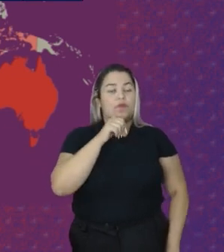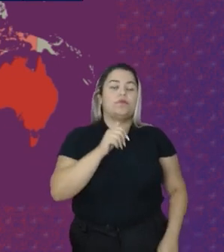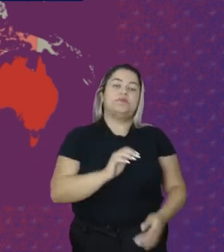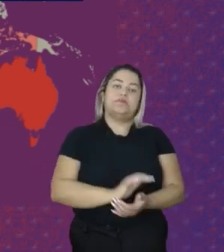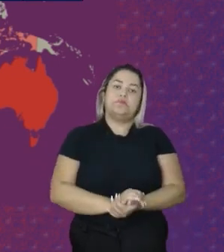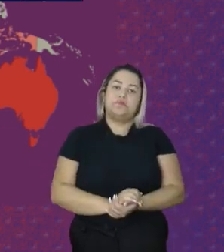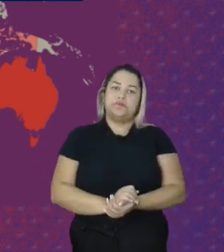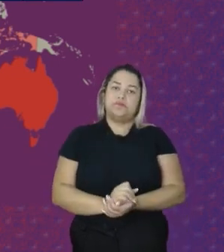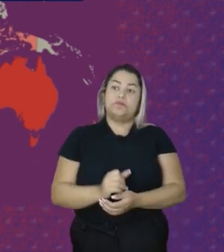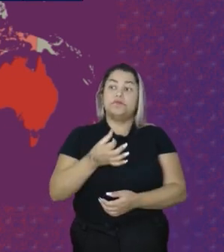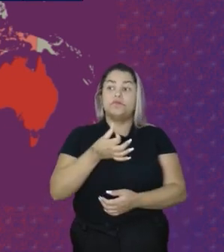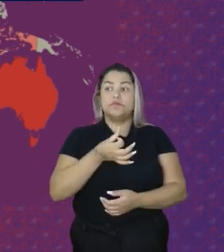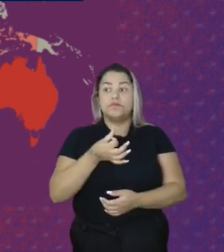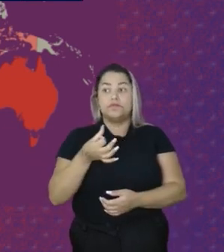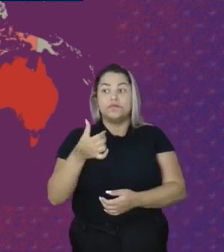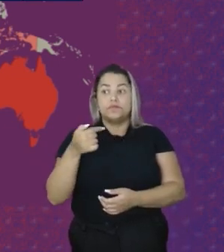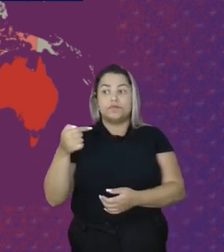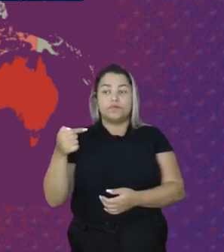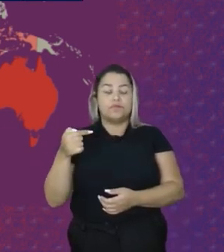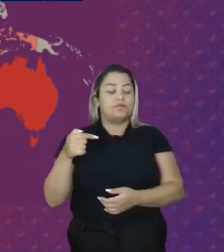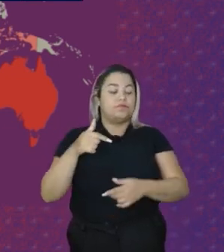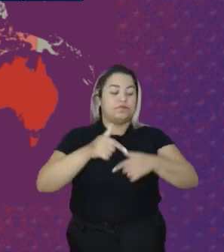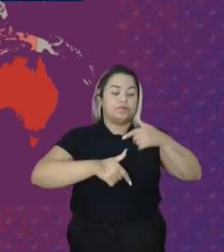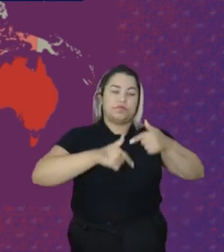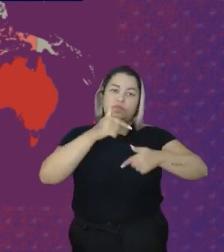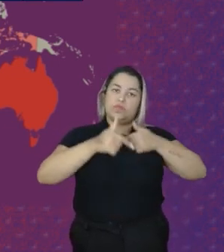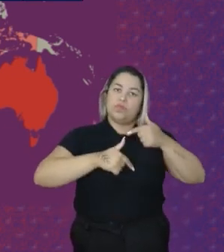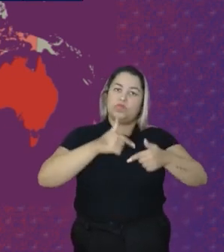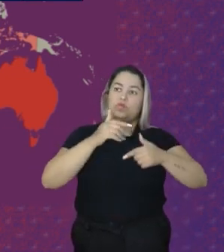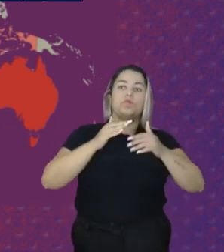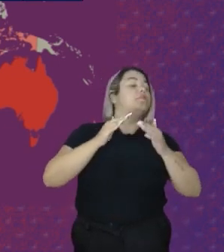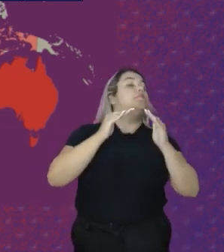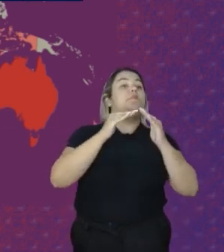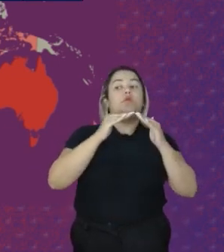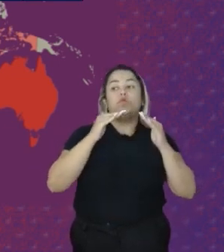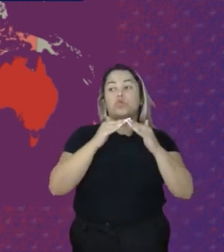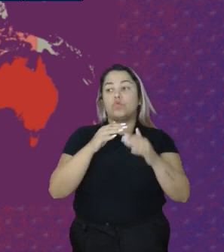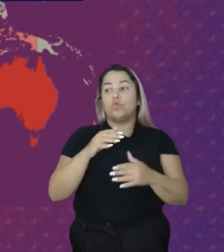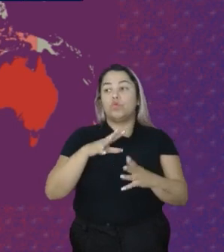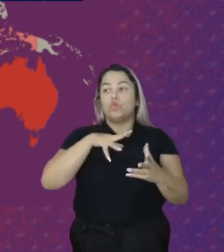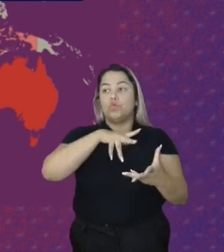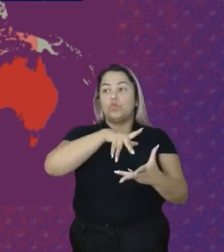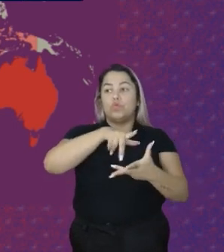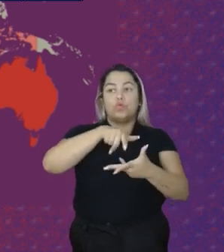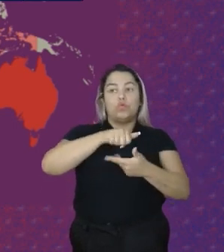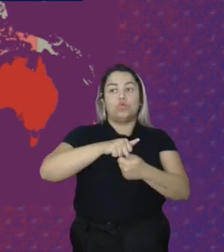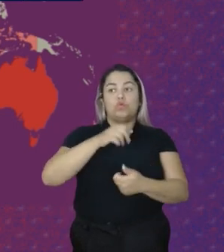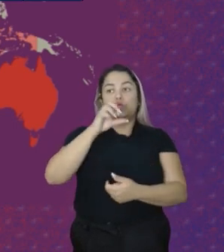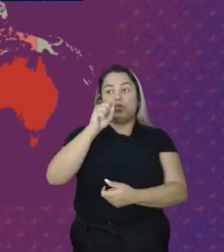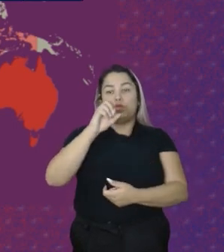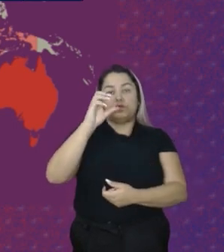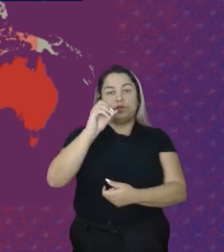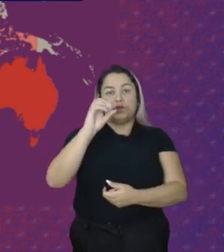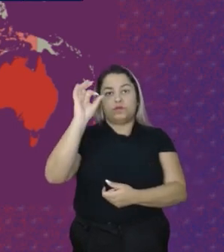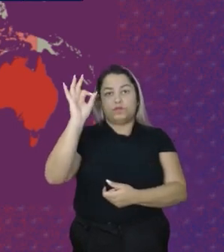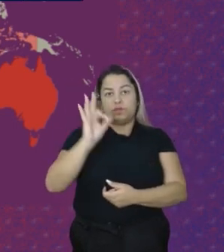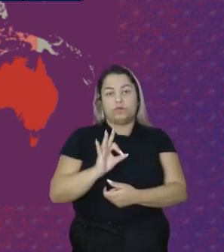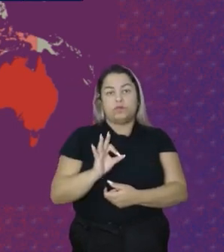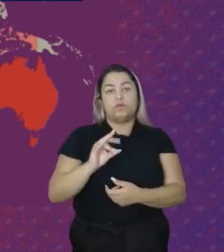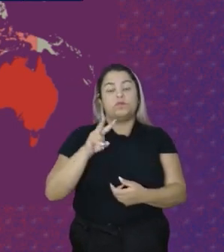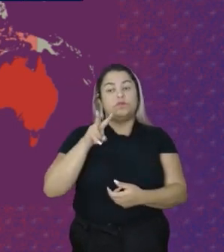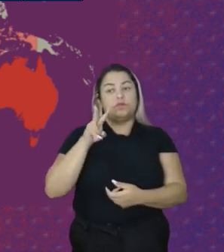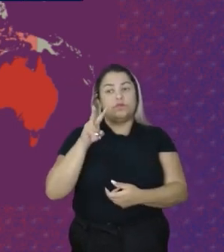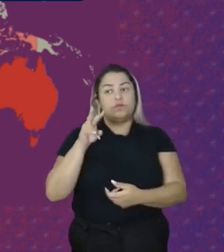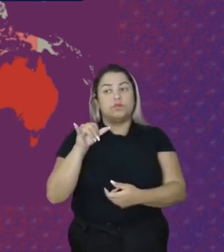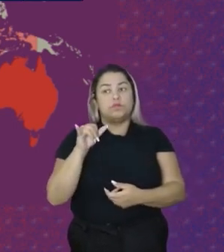Dos 67 milhões De trabalhadores Domésticos No mundo 80% São mulheres O que equivale A